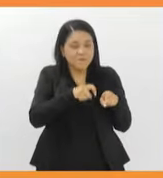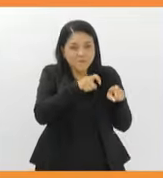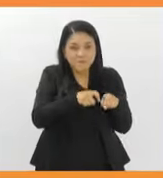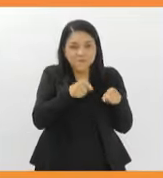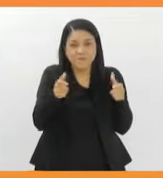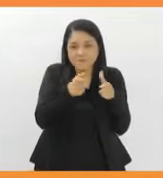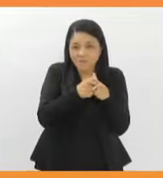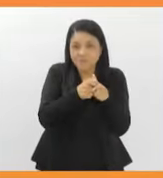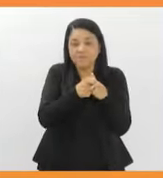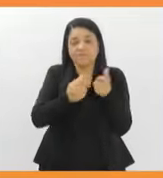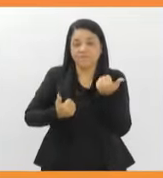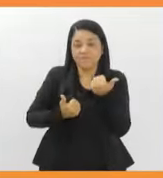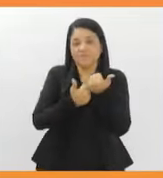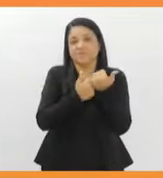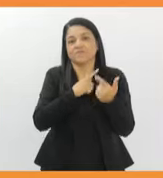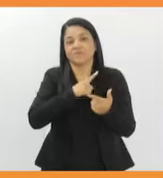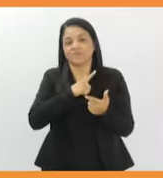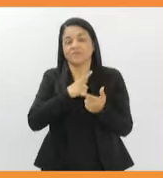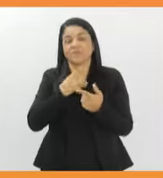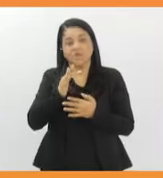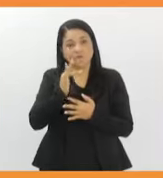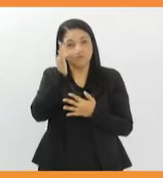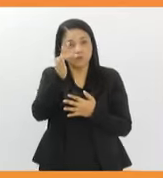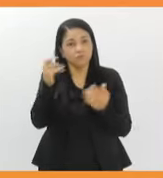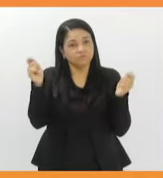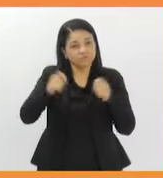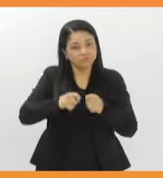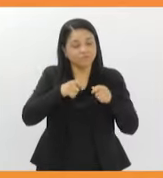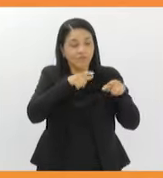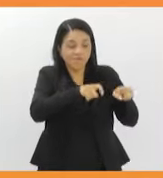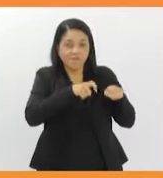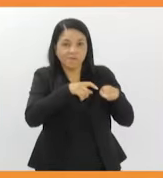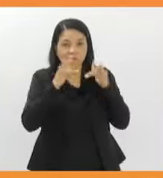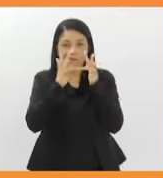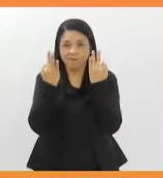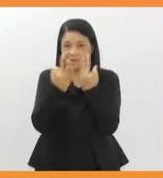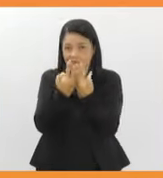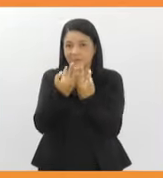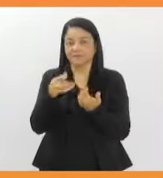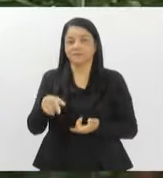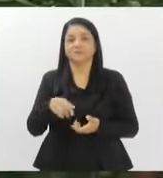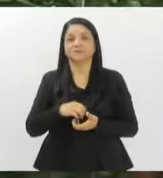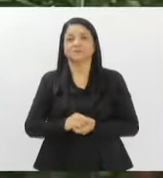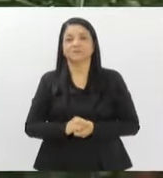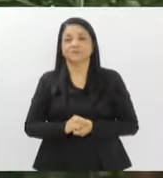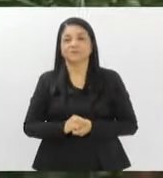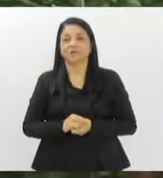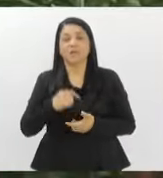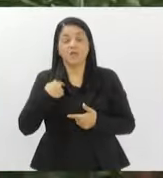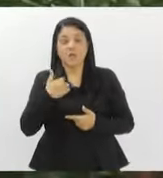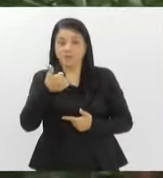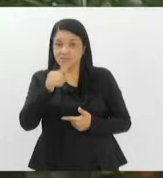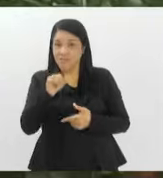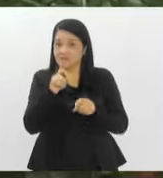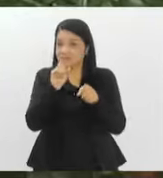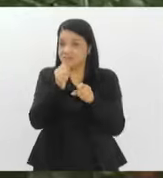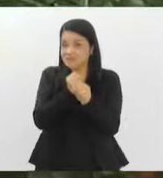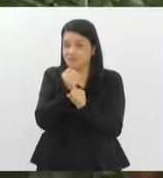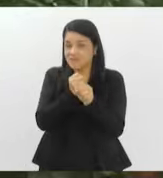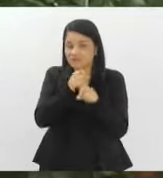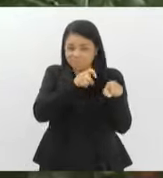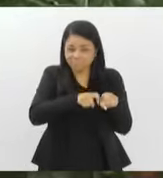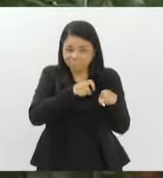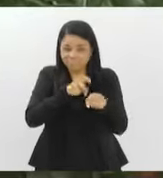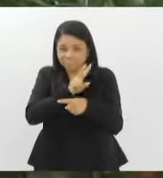beneficiados e indicam um futuro promissor para a cultura familiar patiense. Eu sou produtor há 10 anos em cultivo protegido.